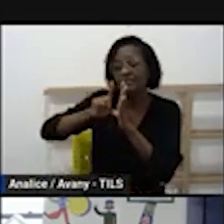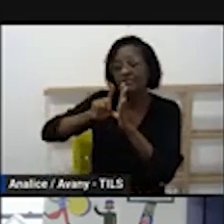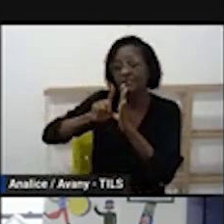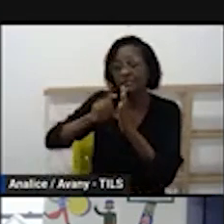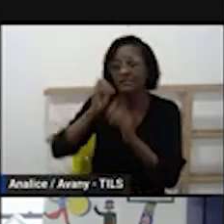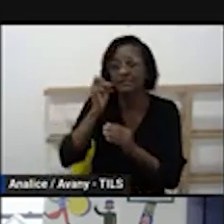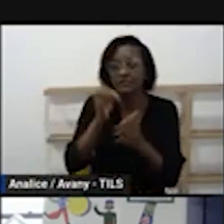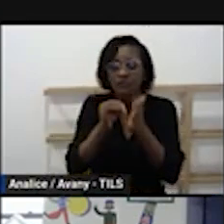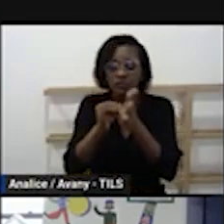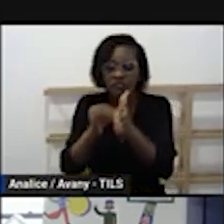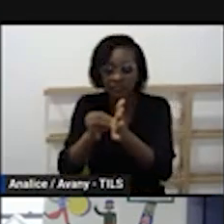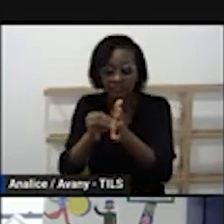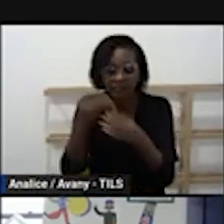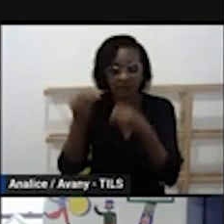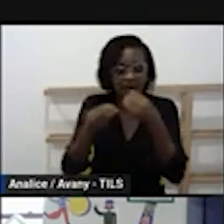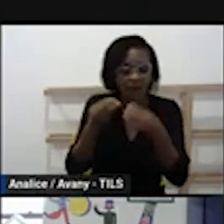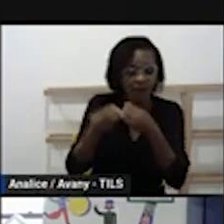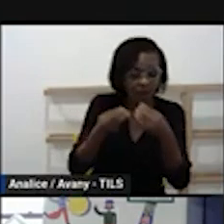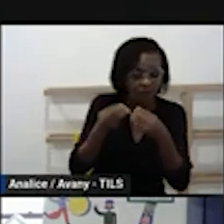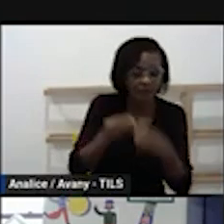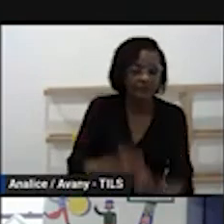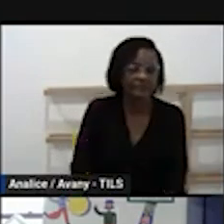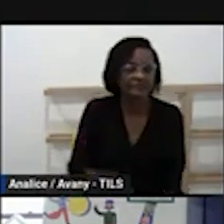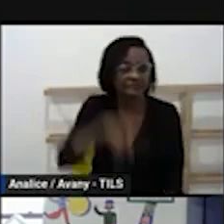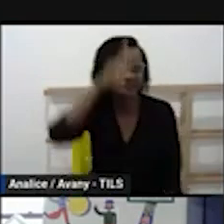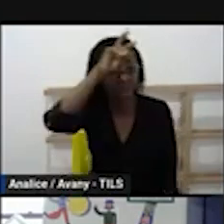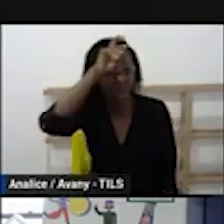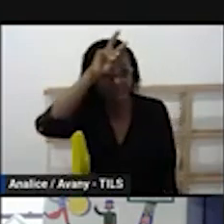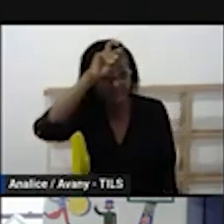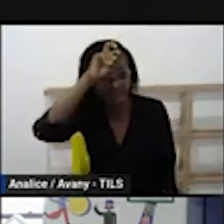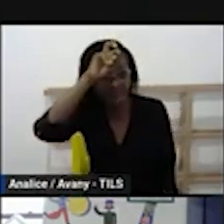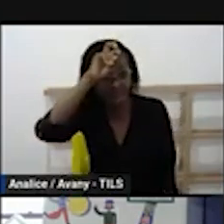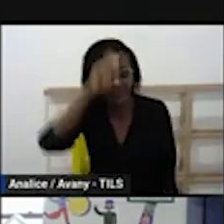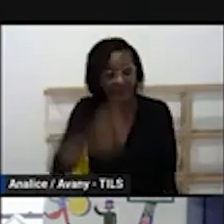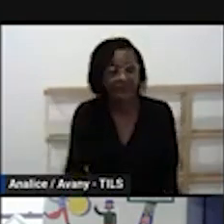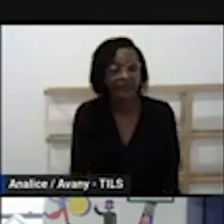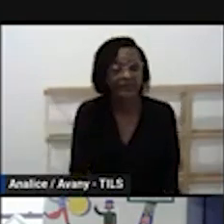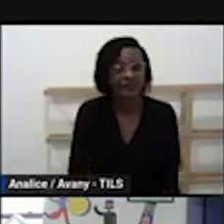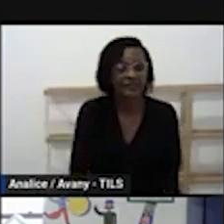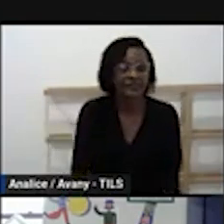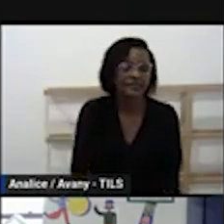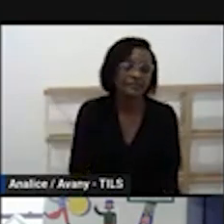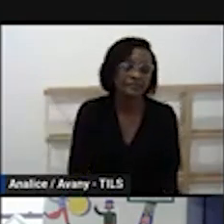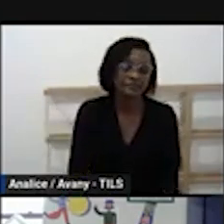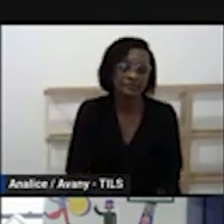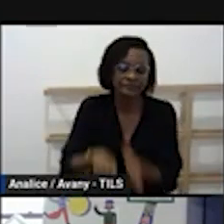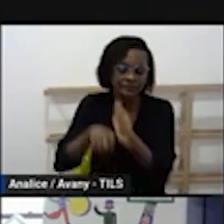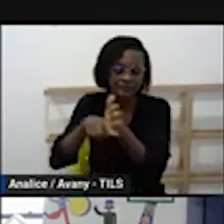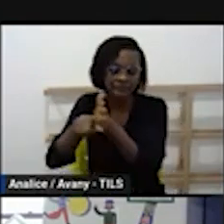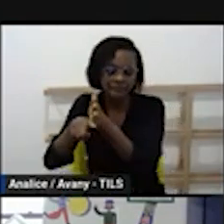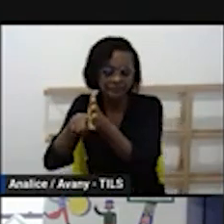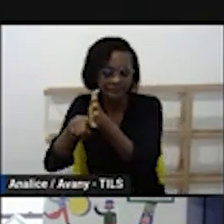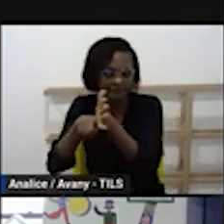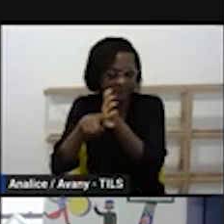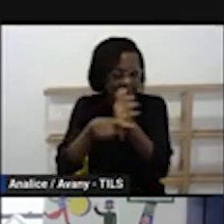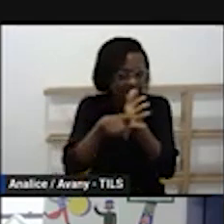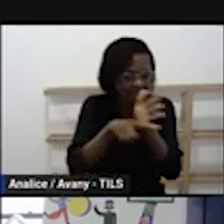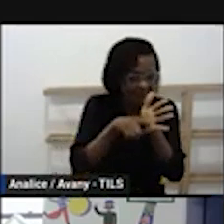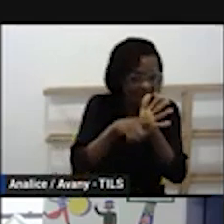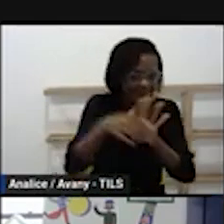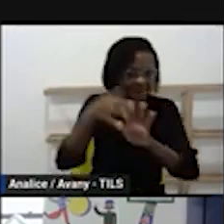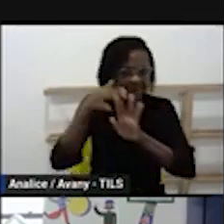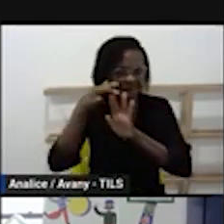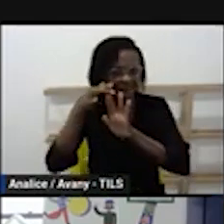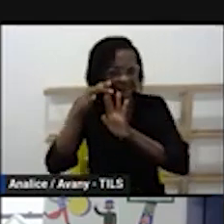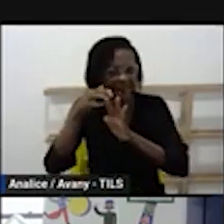importante que o professor deixe essa criança trazer essa investigação e a pesquisa para o projeto porque ao